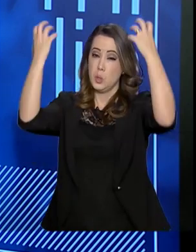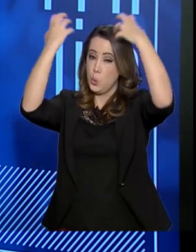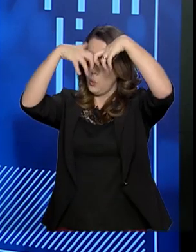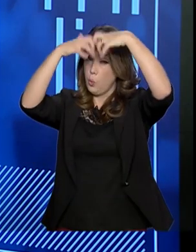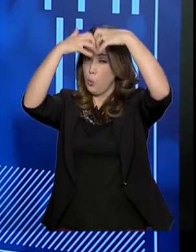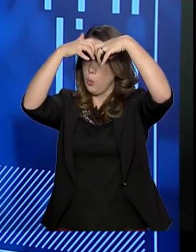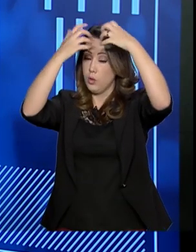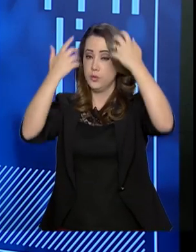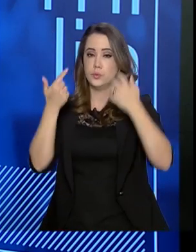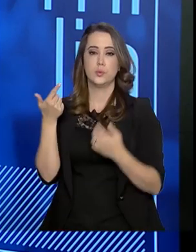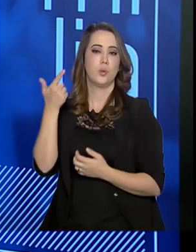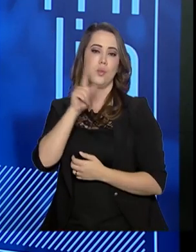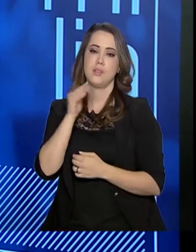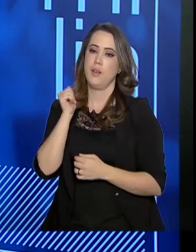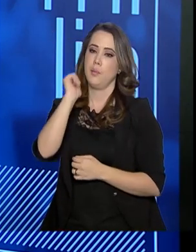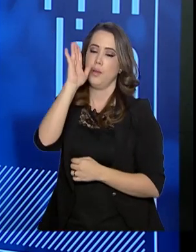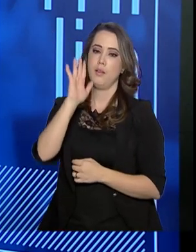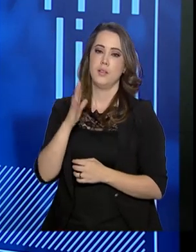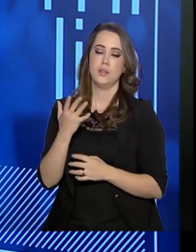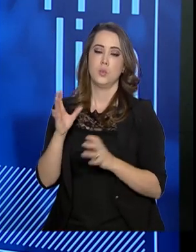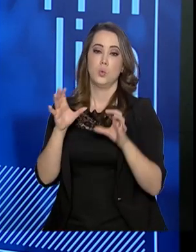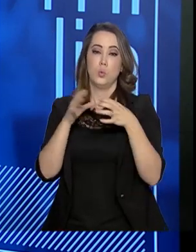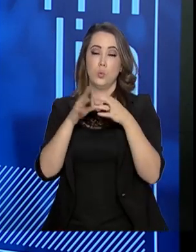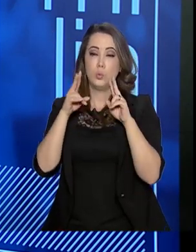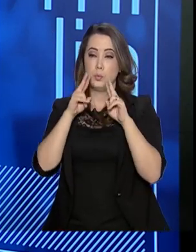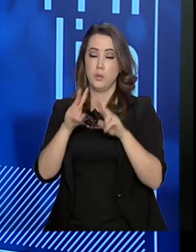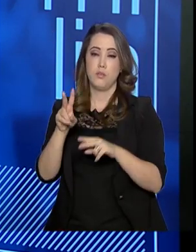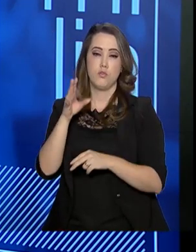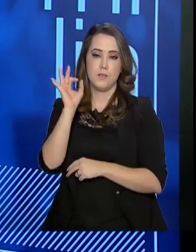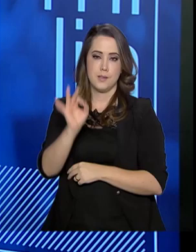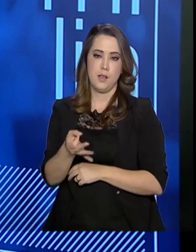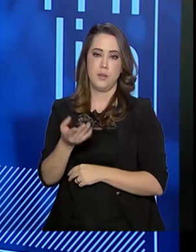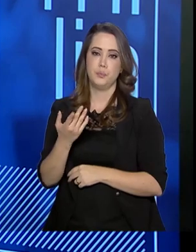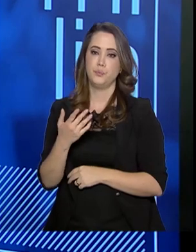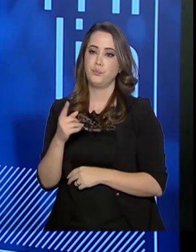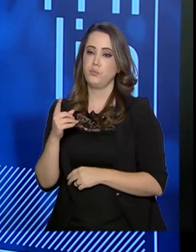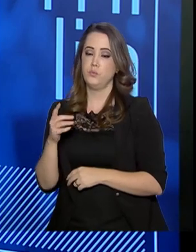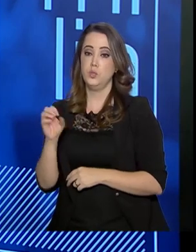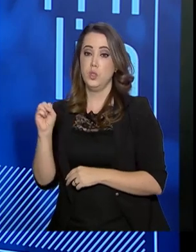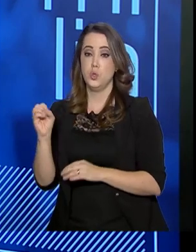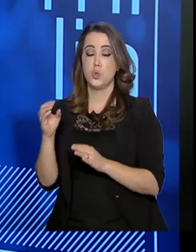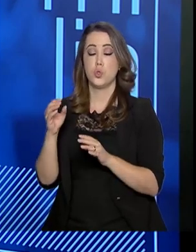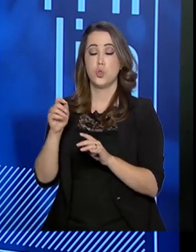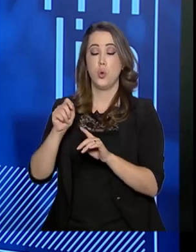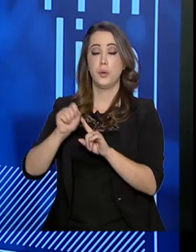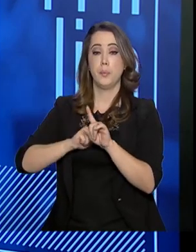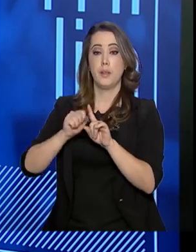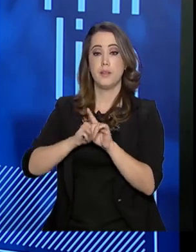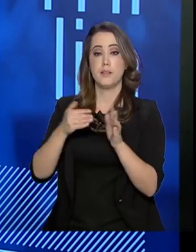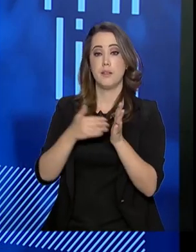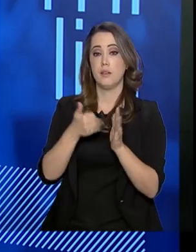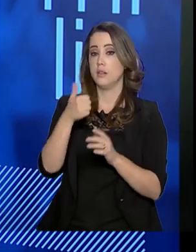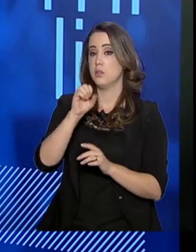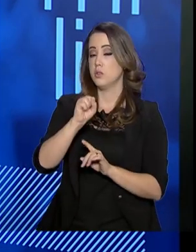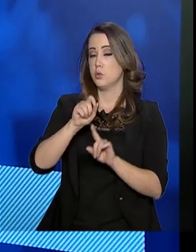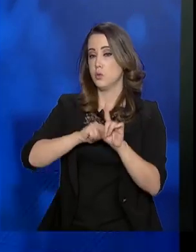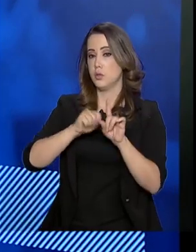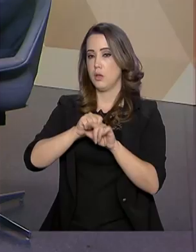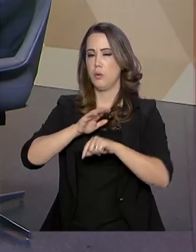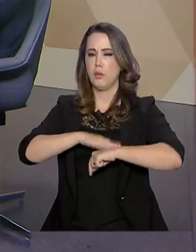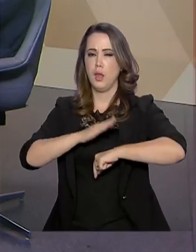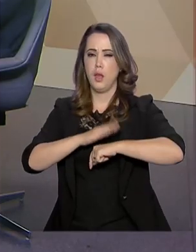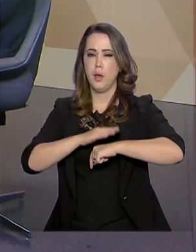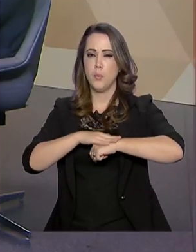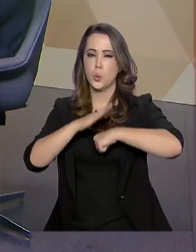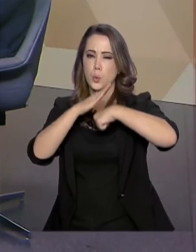não acontecerá a formação da área da visão. De oito meses a 18 meses é a área do afeto, é o tempo do afeto. Aquele tempo que a